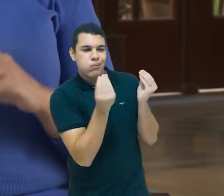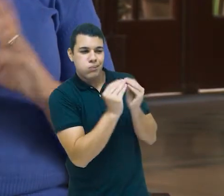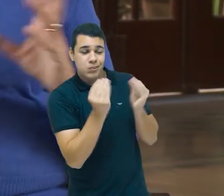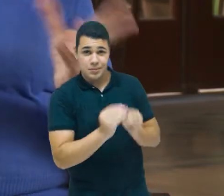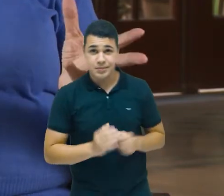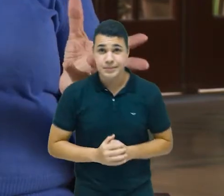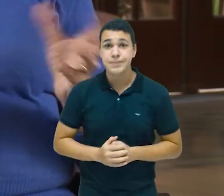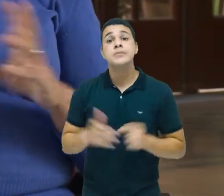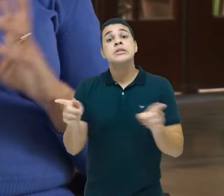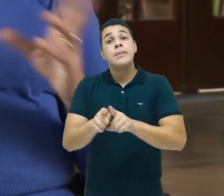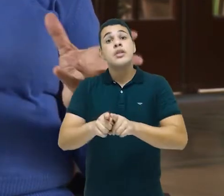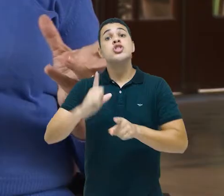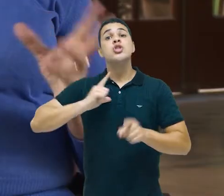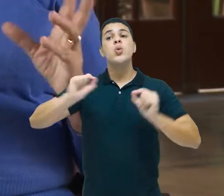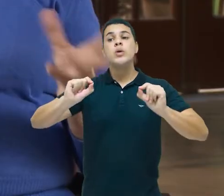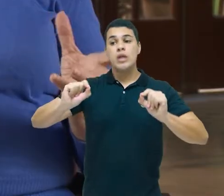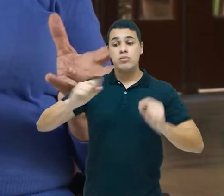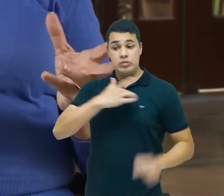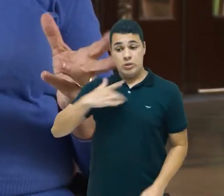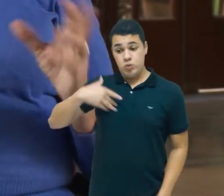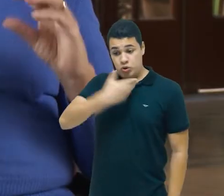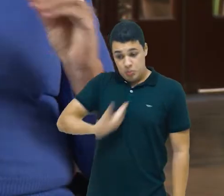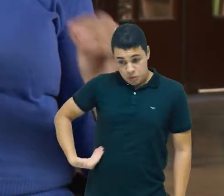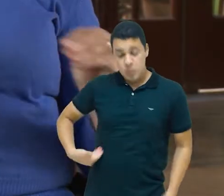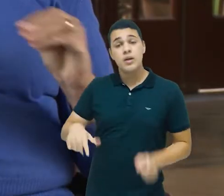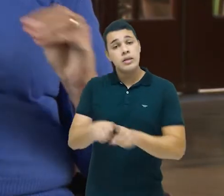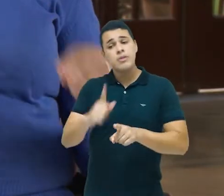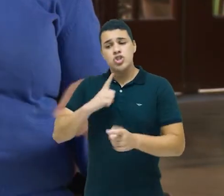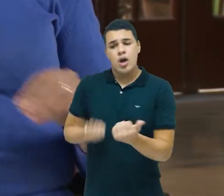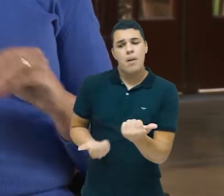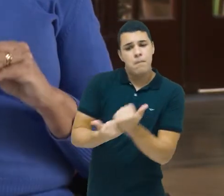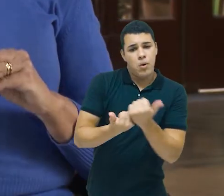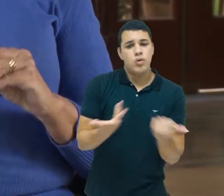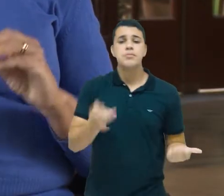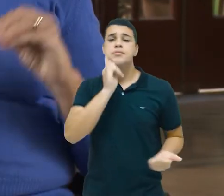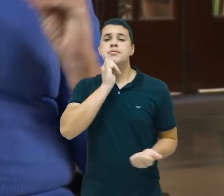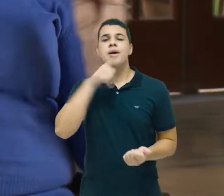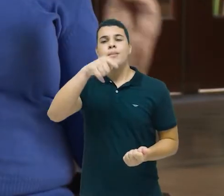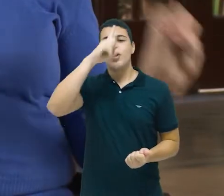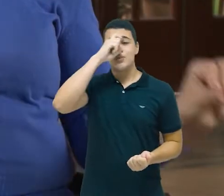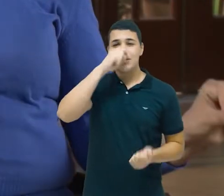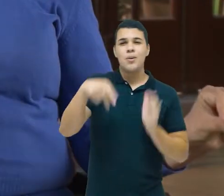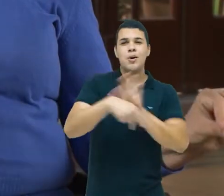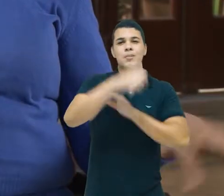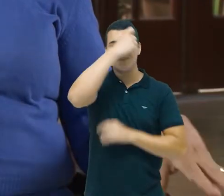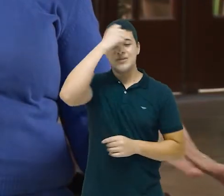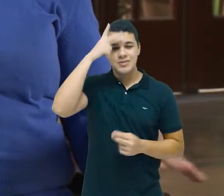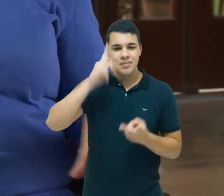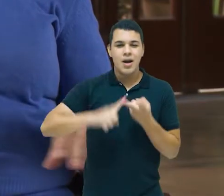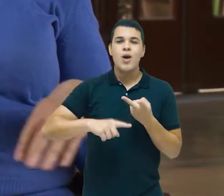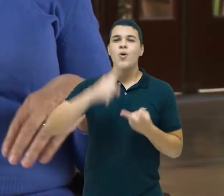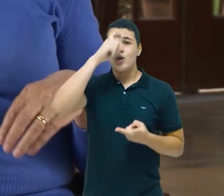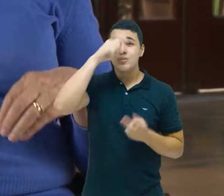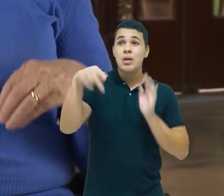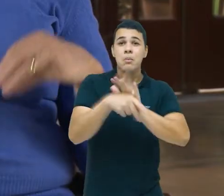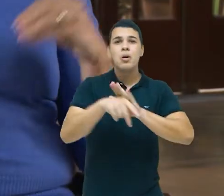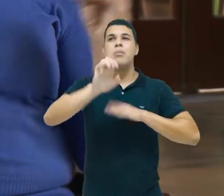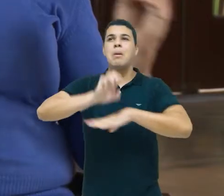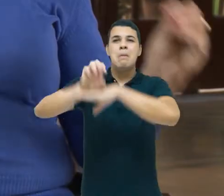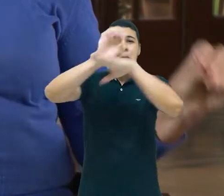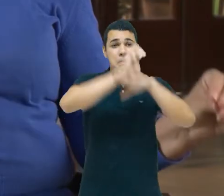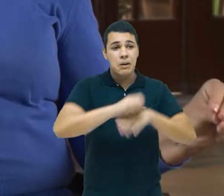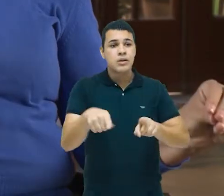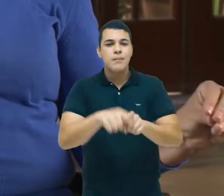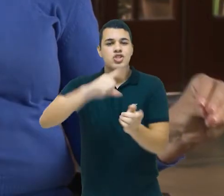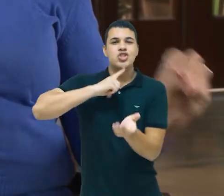também a saúde pública assistencial, por exemplo, hospitais municipais, hospitais estaduais, postos de